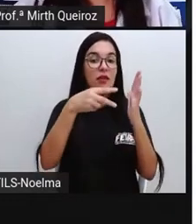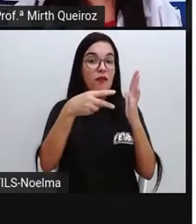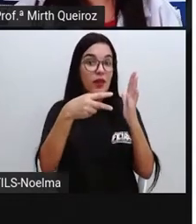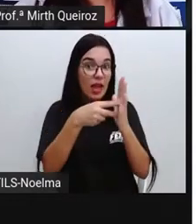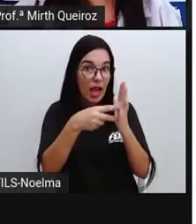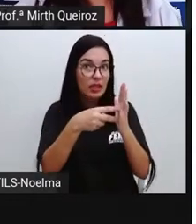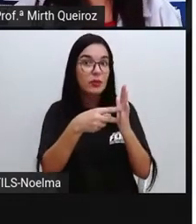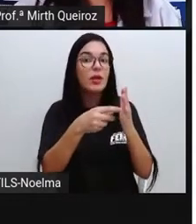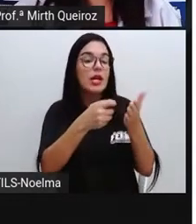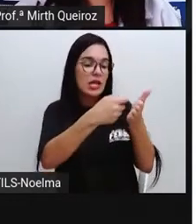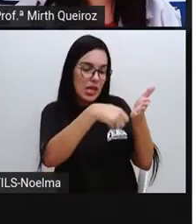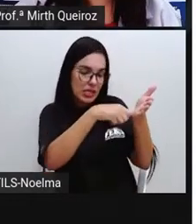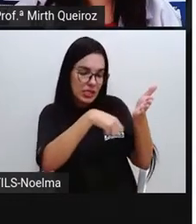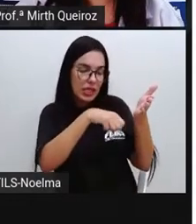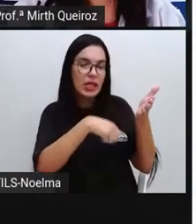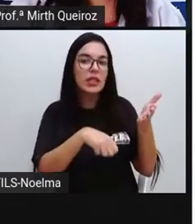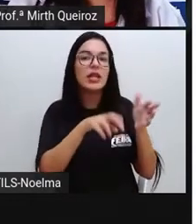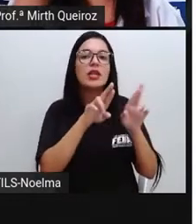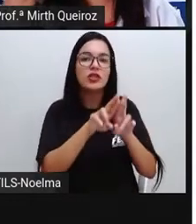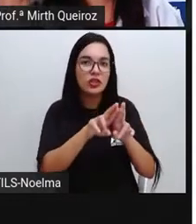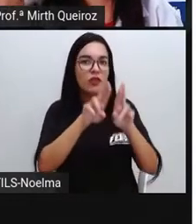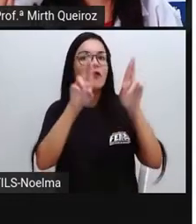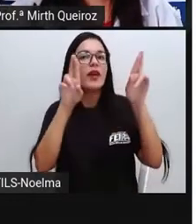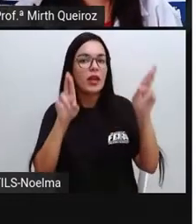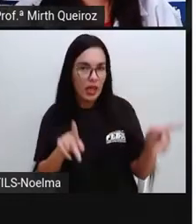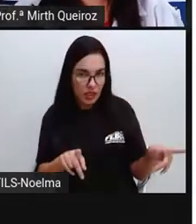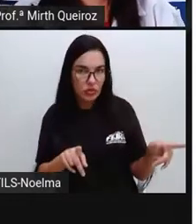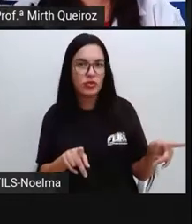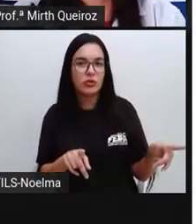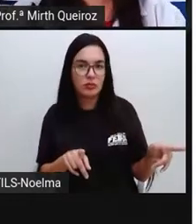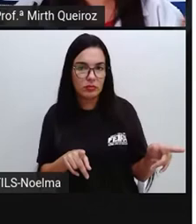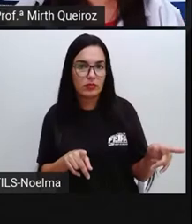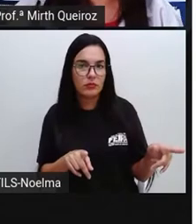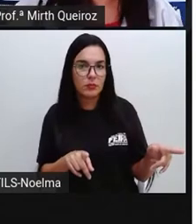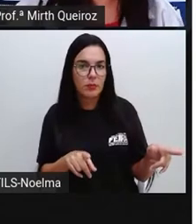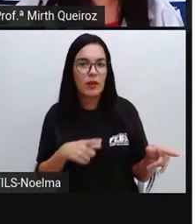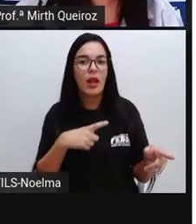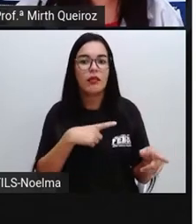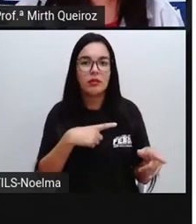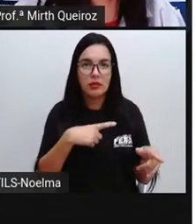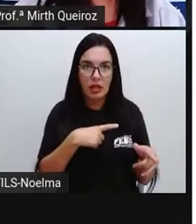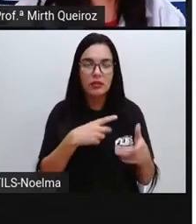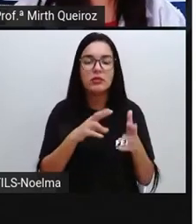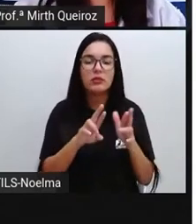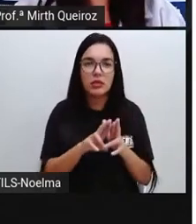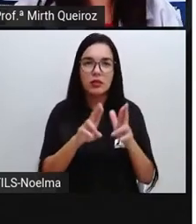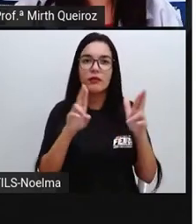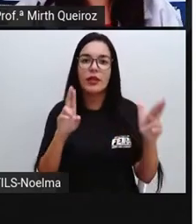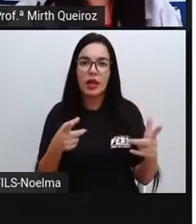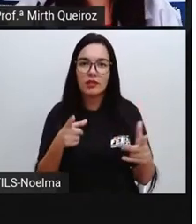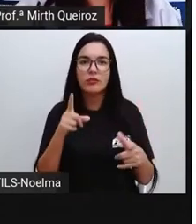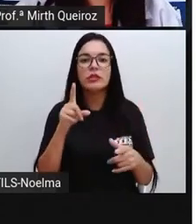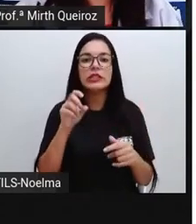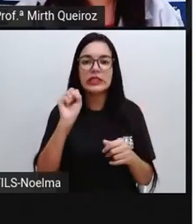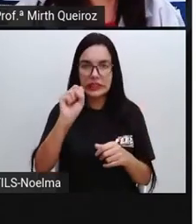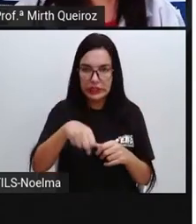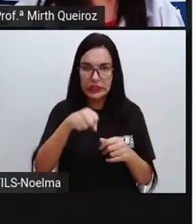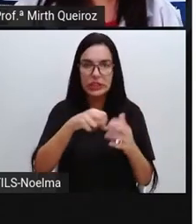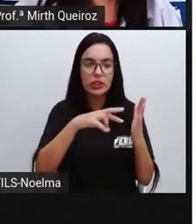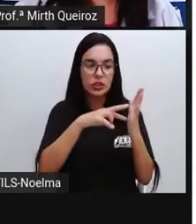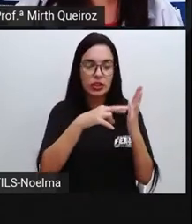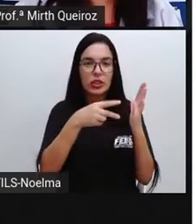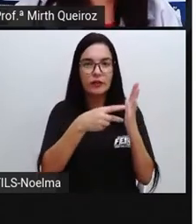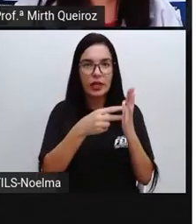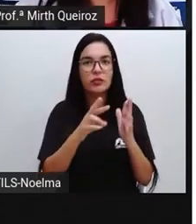sejam escritas de maneira diferente. O significado de abril com U e abril com L é diferente o significado